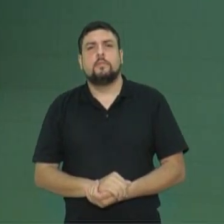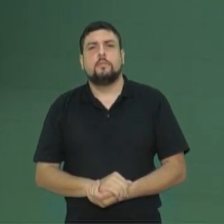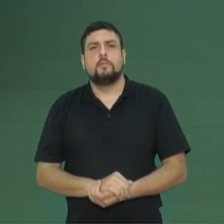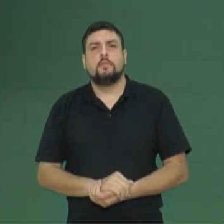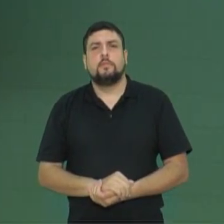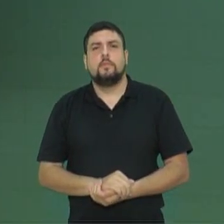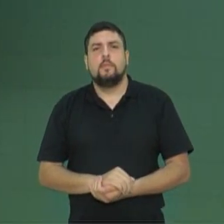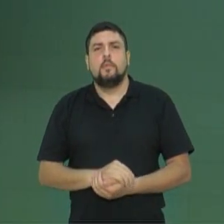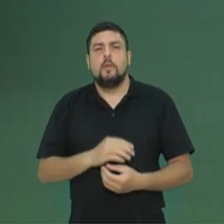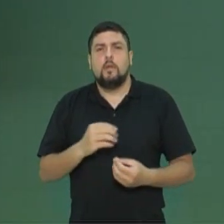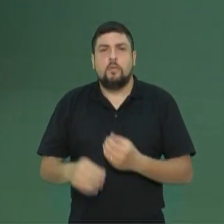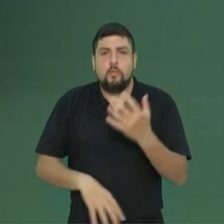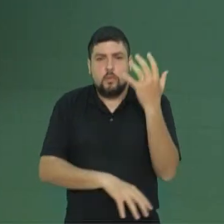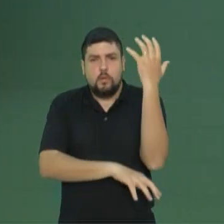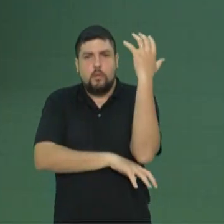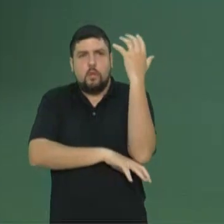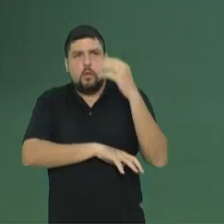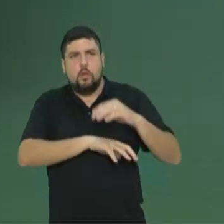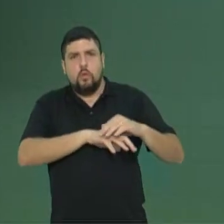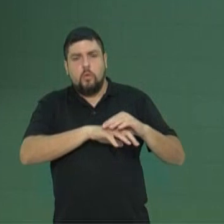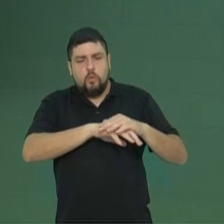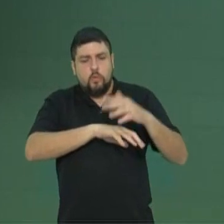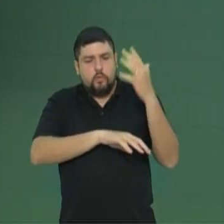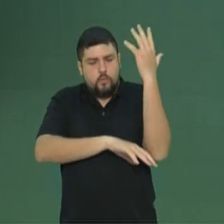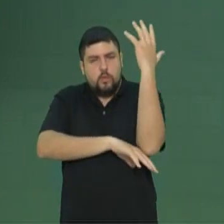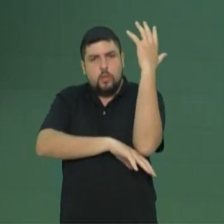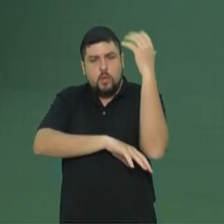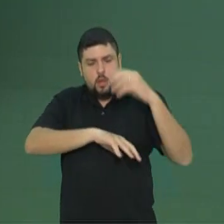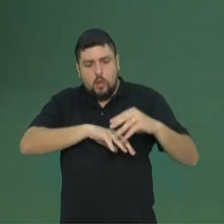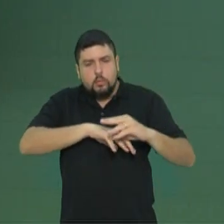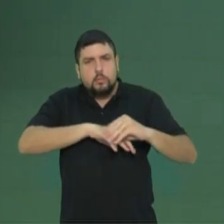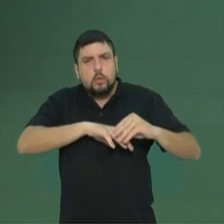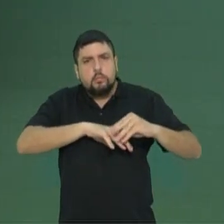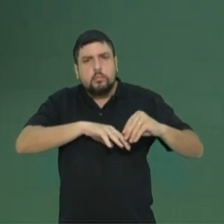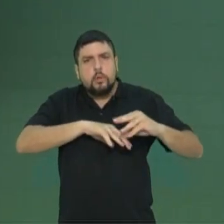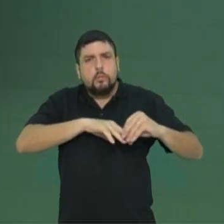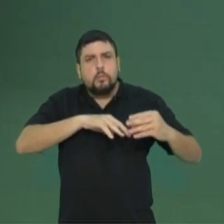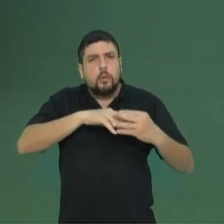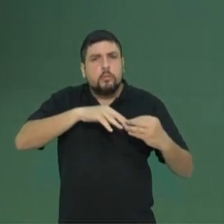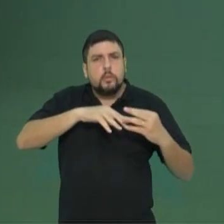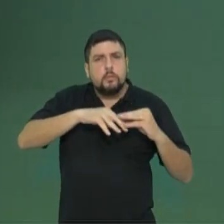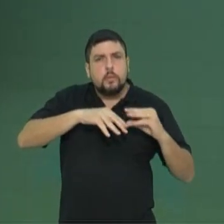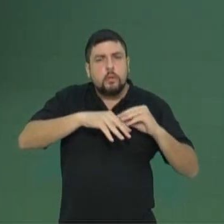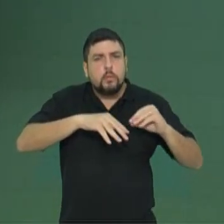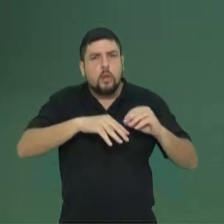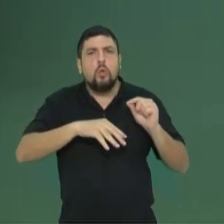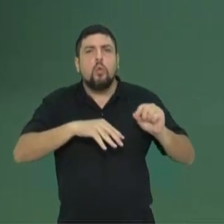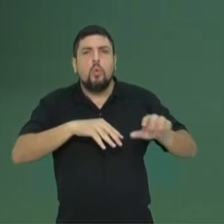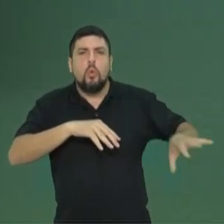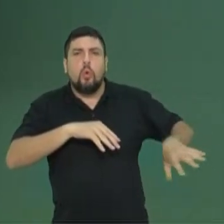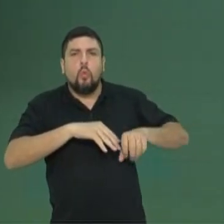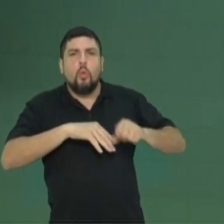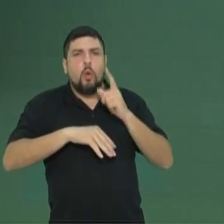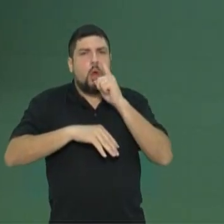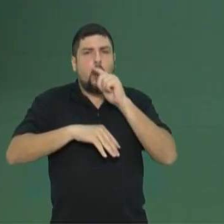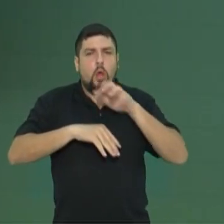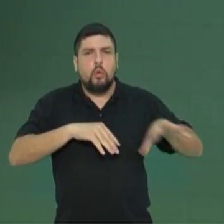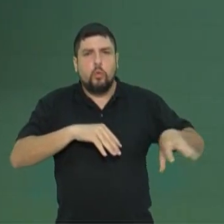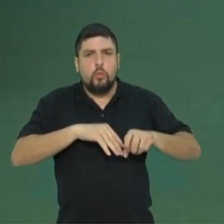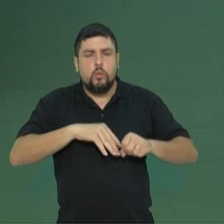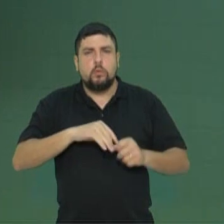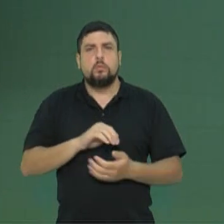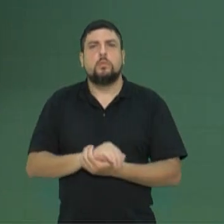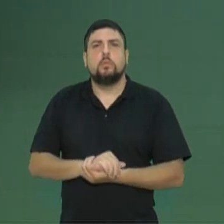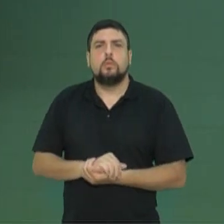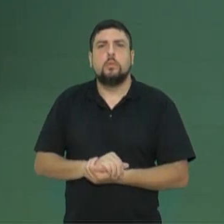águas e íons inorgânicos. Sim, onde tem os pelos da raiz, são pelos microscópicos. Esses pelos absorventes que absorvem água e sais minerais.